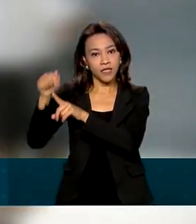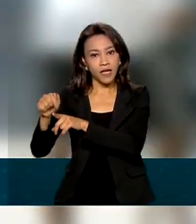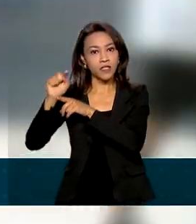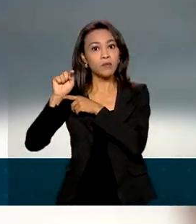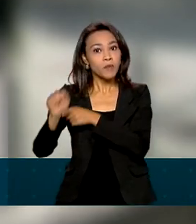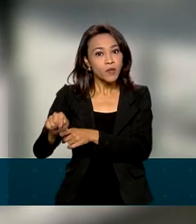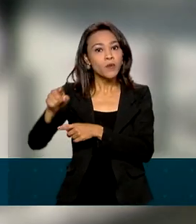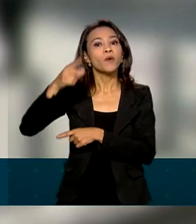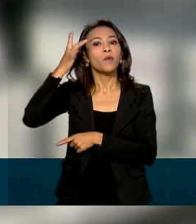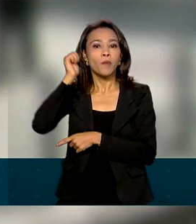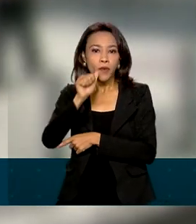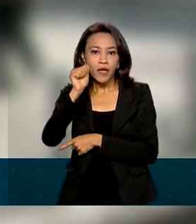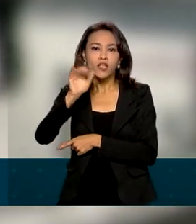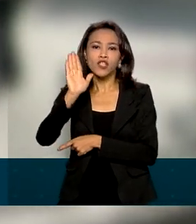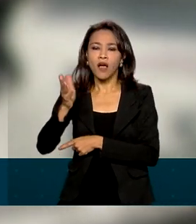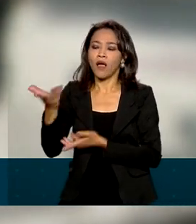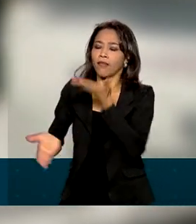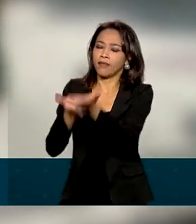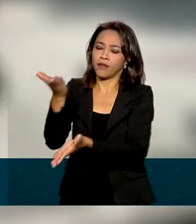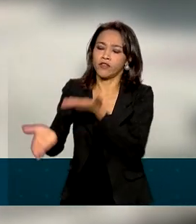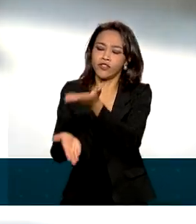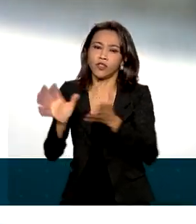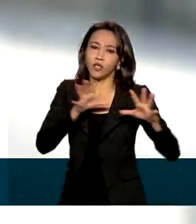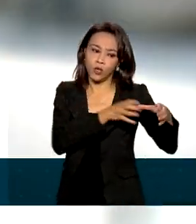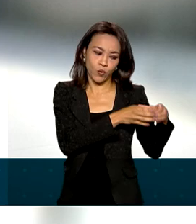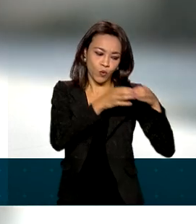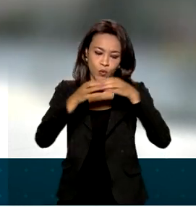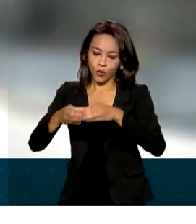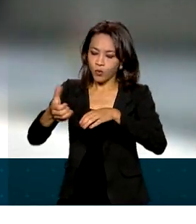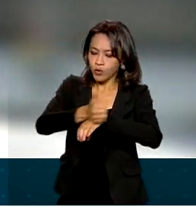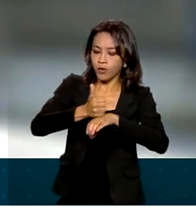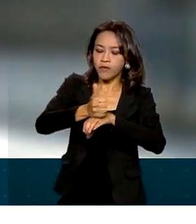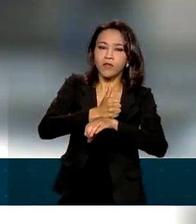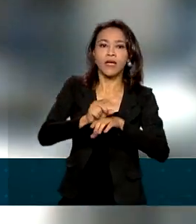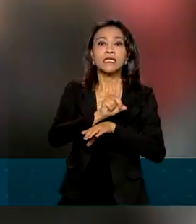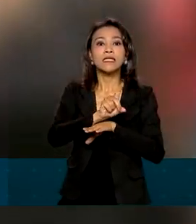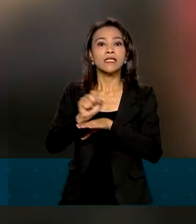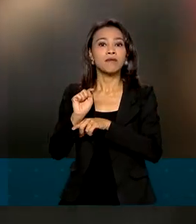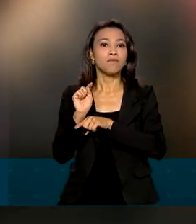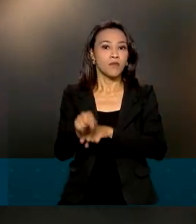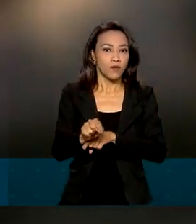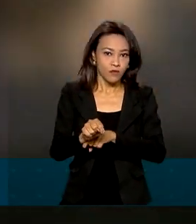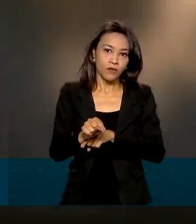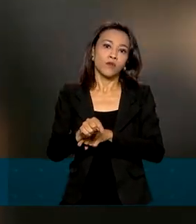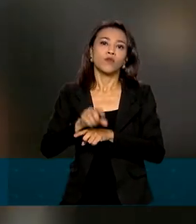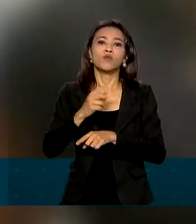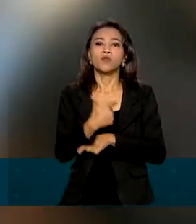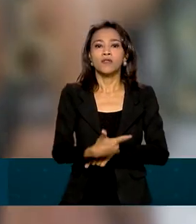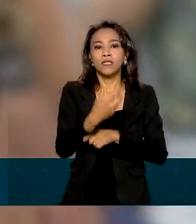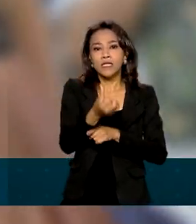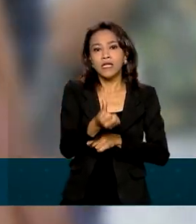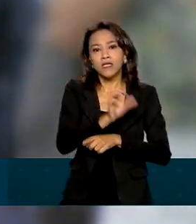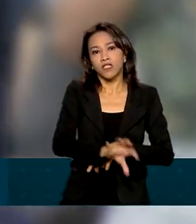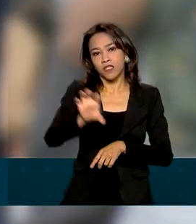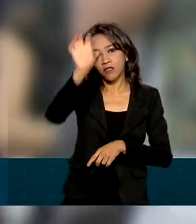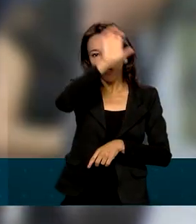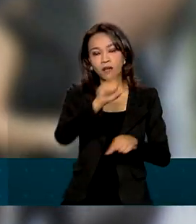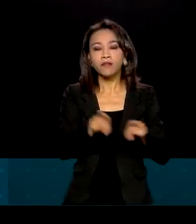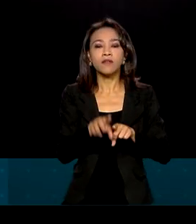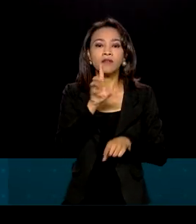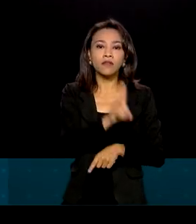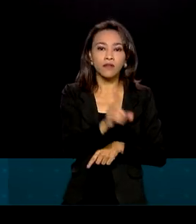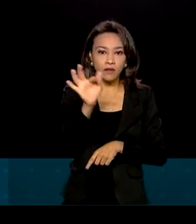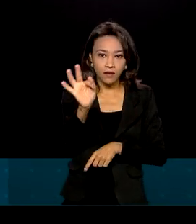foram atendidas e acompanhadas por uma equipe que reuniu mais de 100 mil profissionais nos 26 estados e no Distrito